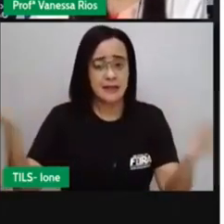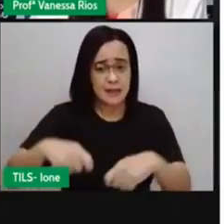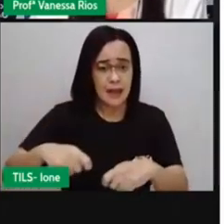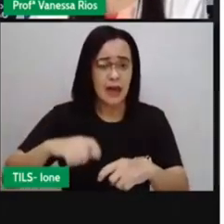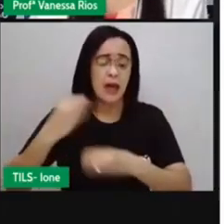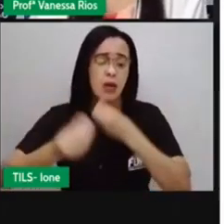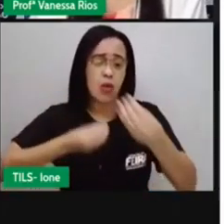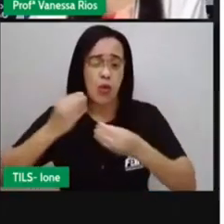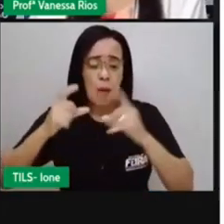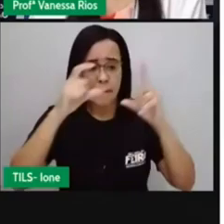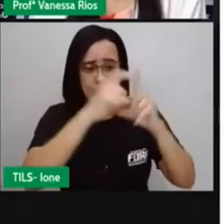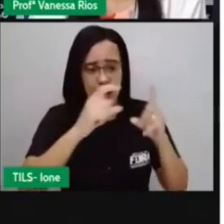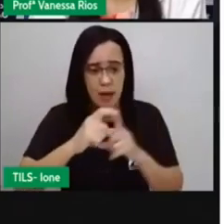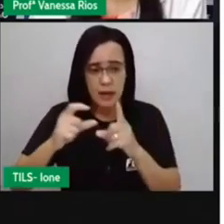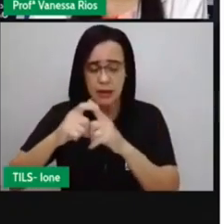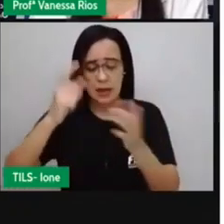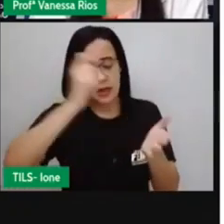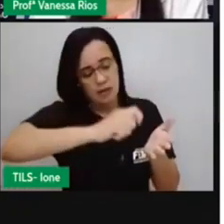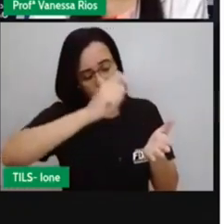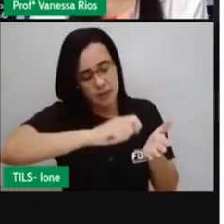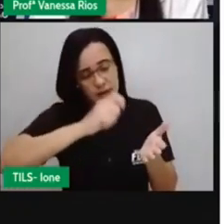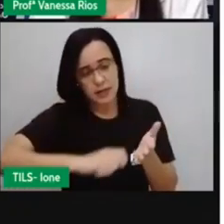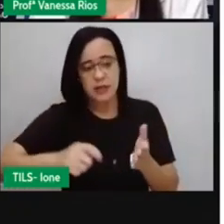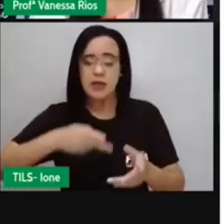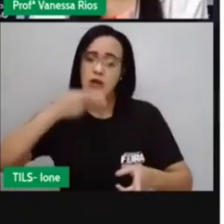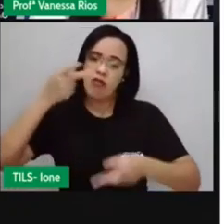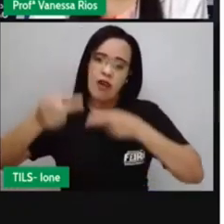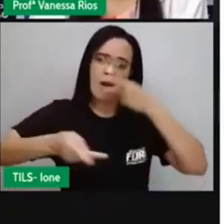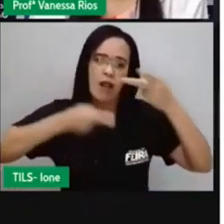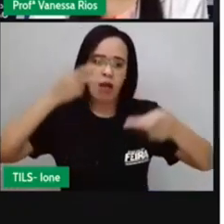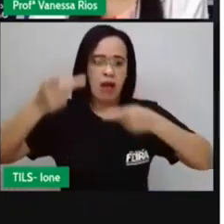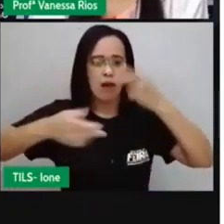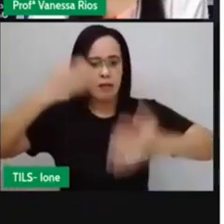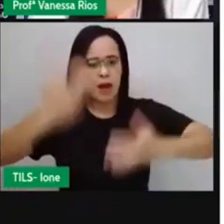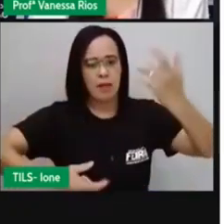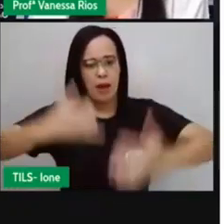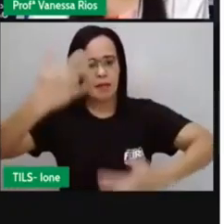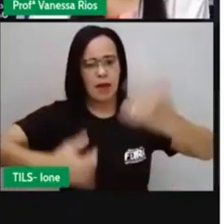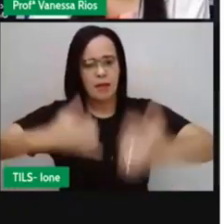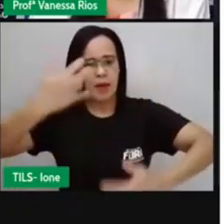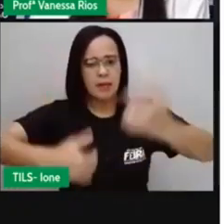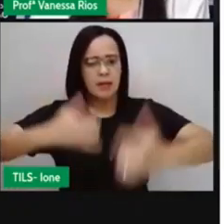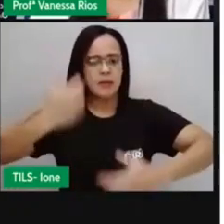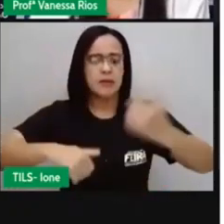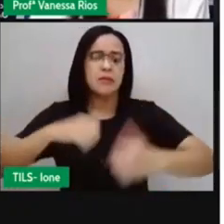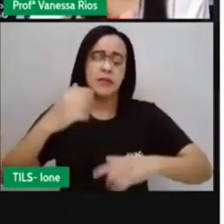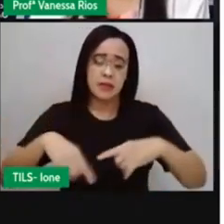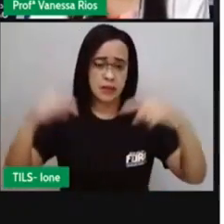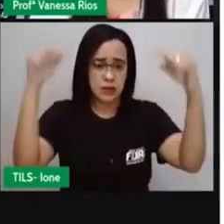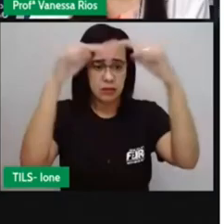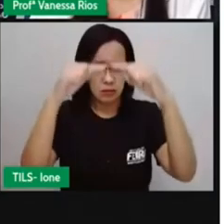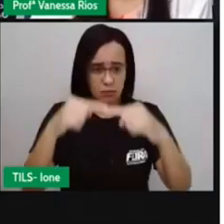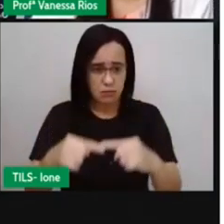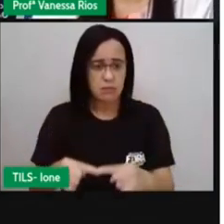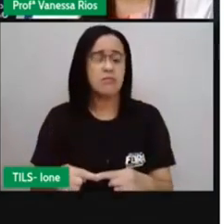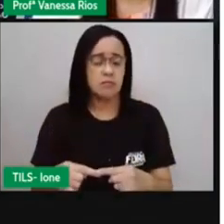ou faladas. Então, quando a gente está falando aí de palavras, né? Sejam elas